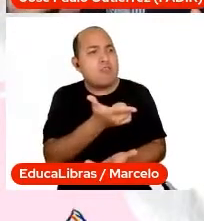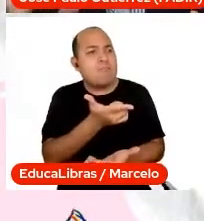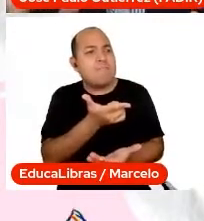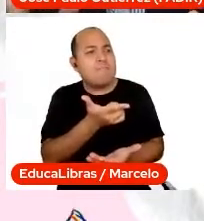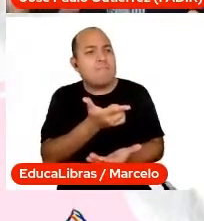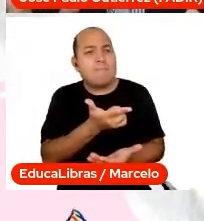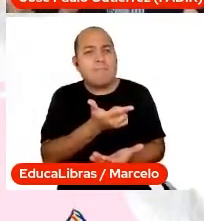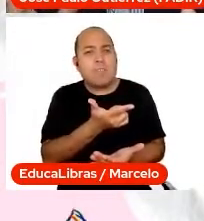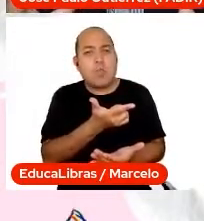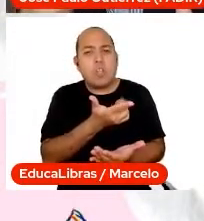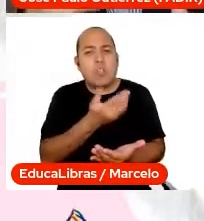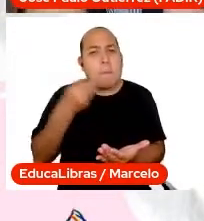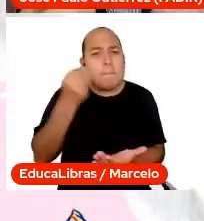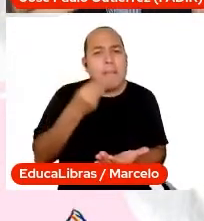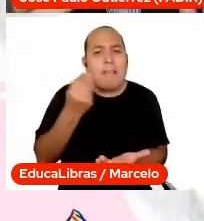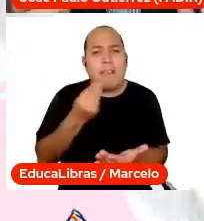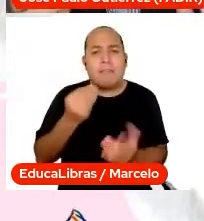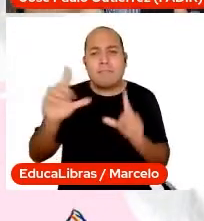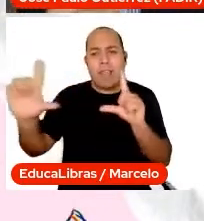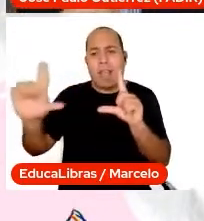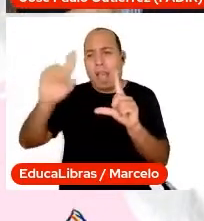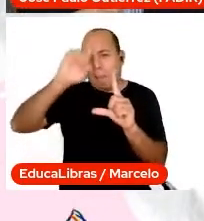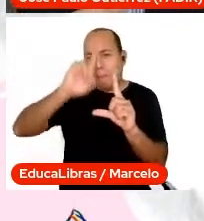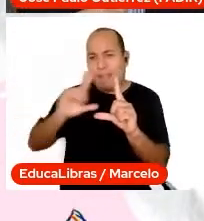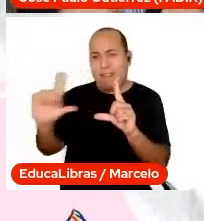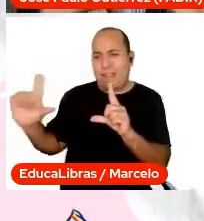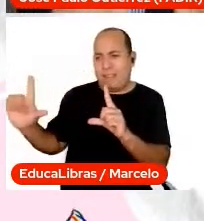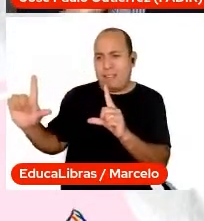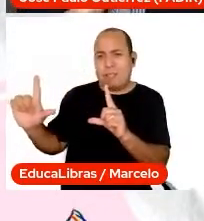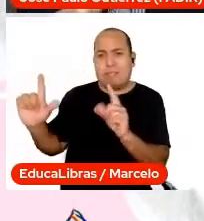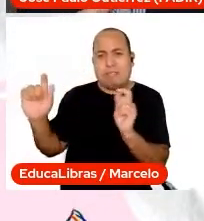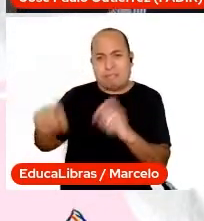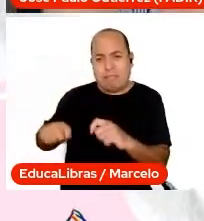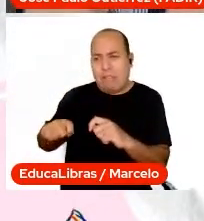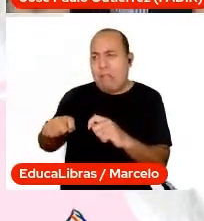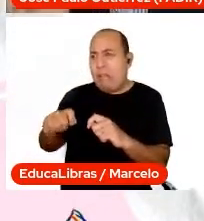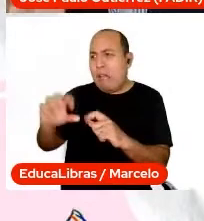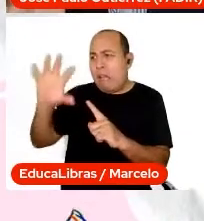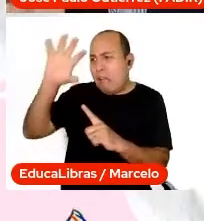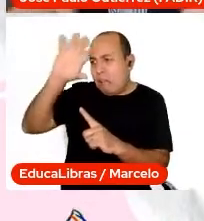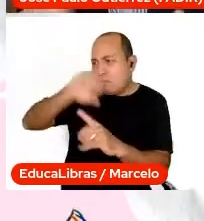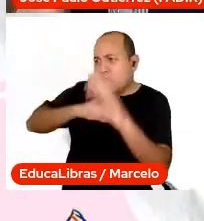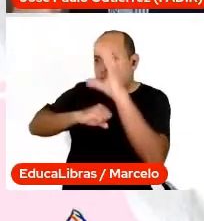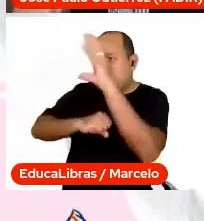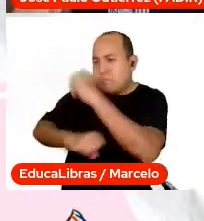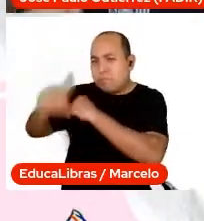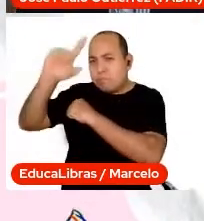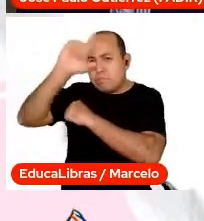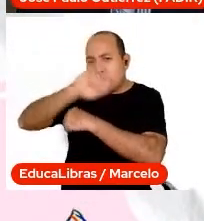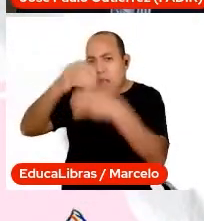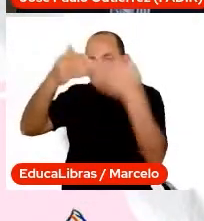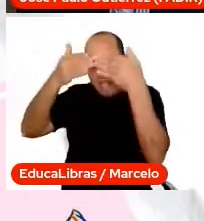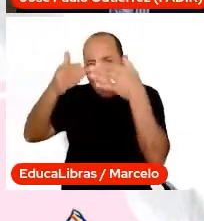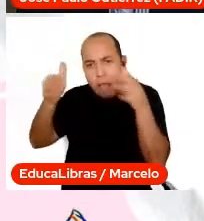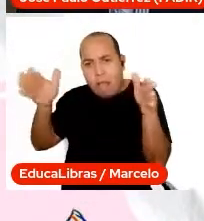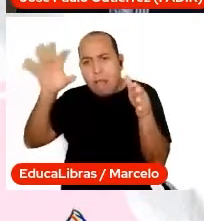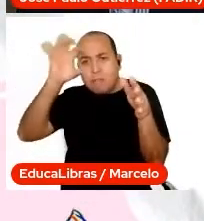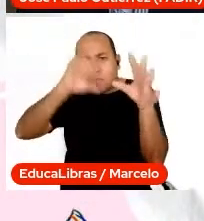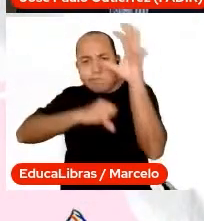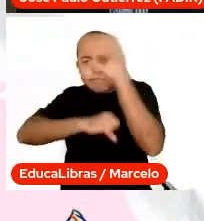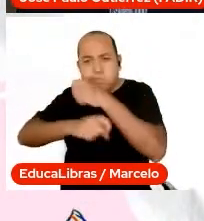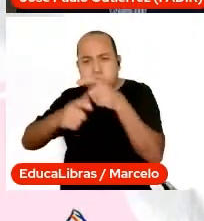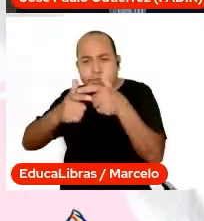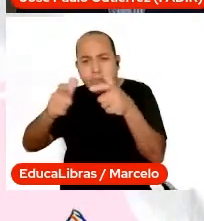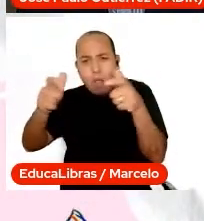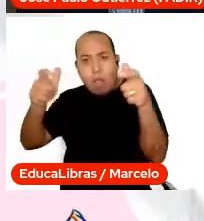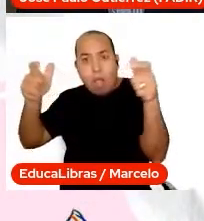esse quadro amarelo? Você tem a possibilidade cada vez mais de conhecer e ampliar os seus conhecimentos acerca dos direitos humanos.